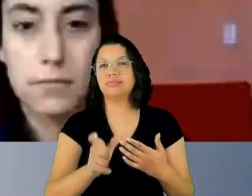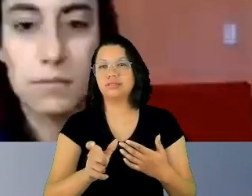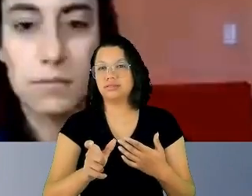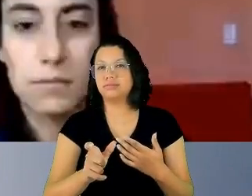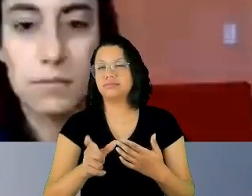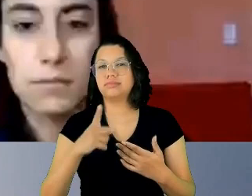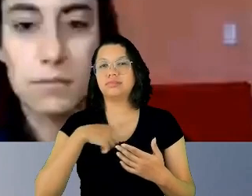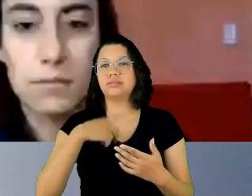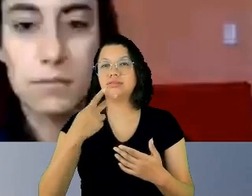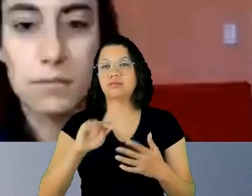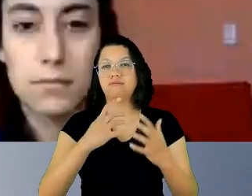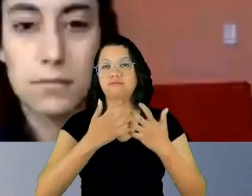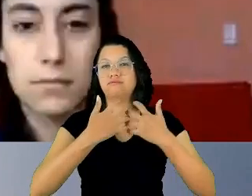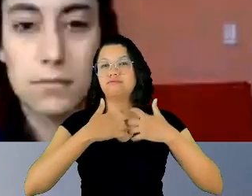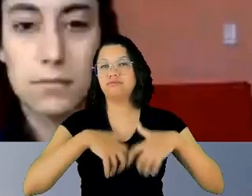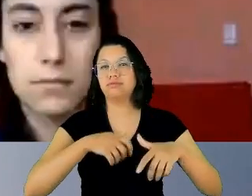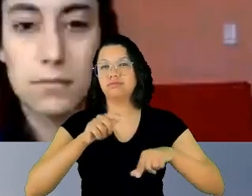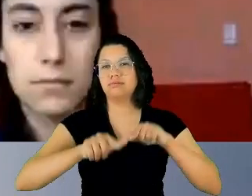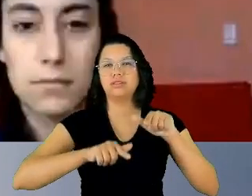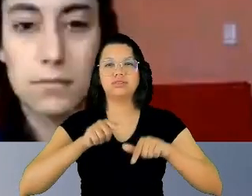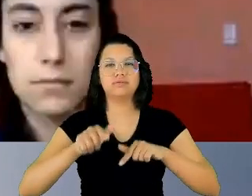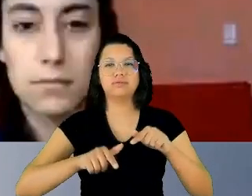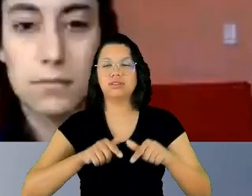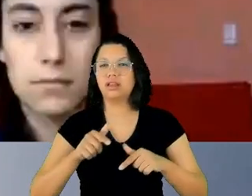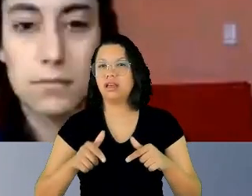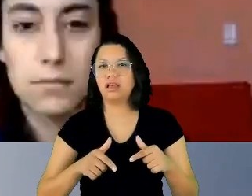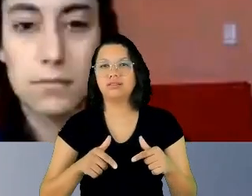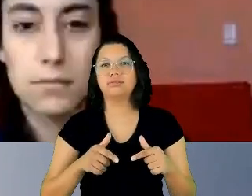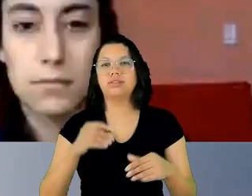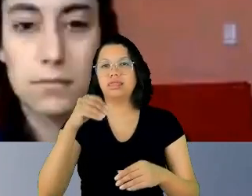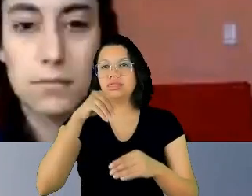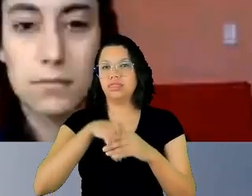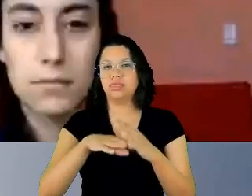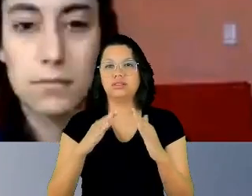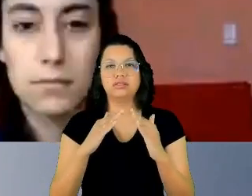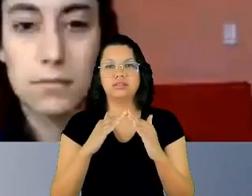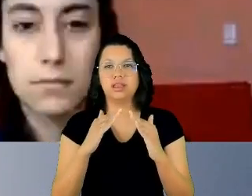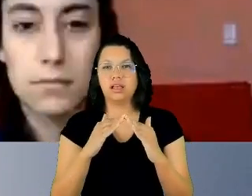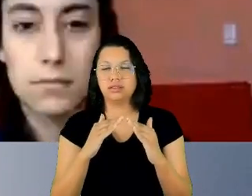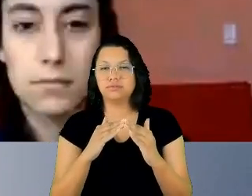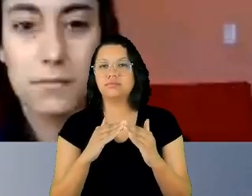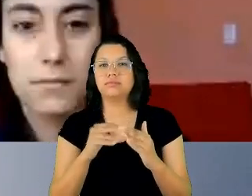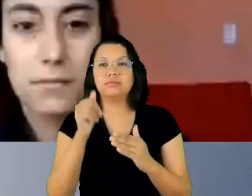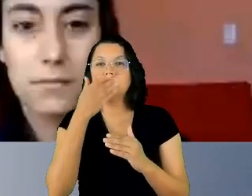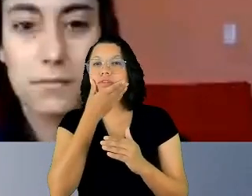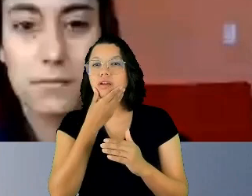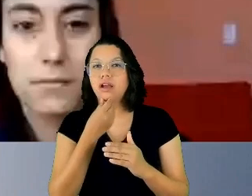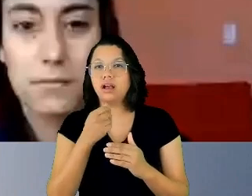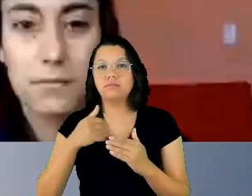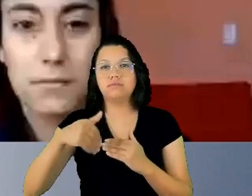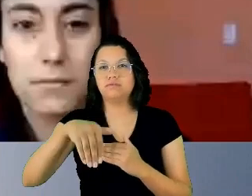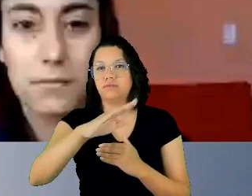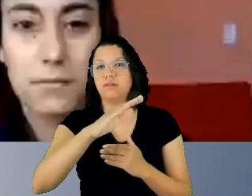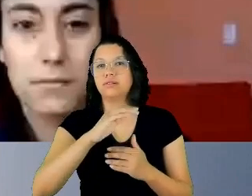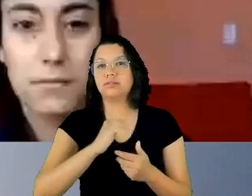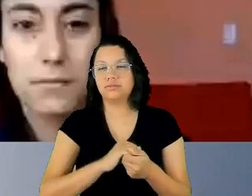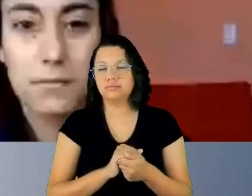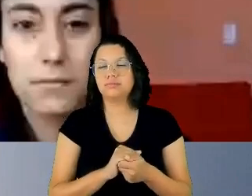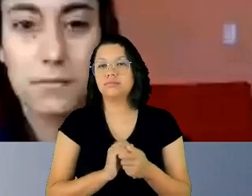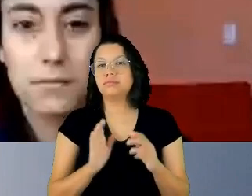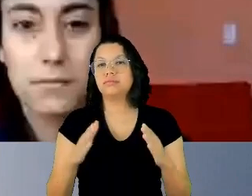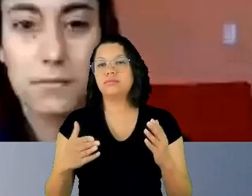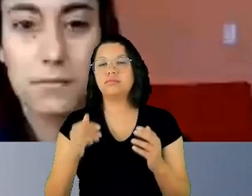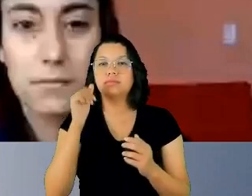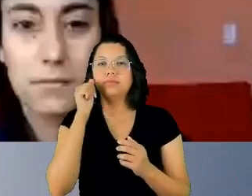a sua função, a sua atividade dentro de casa e o homem para fora. Quando a